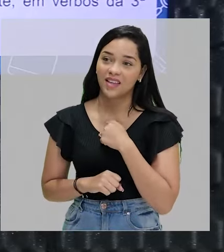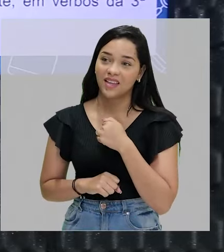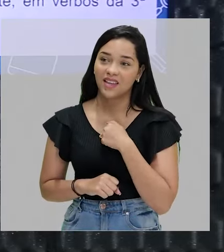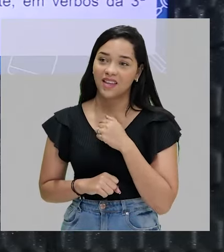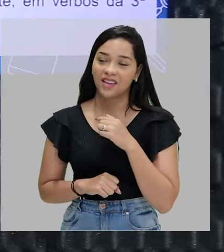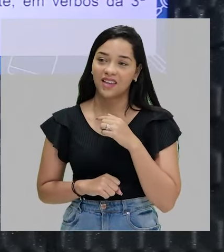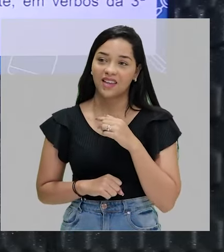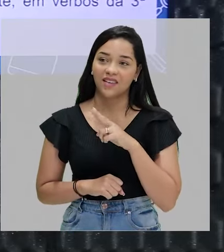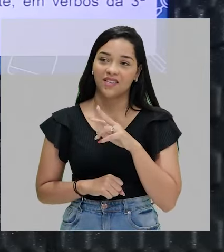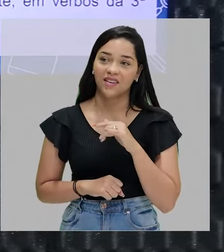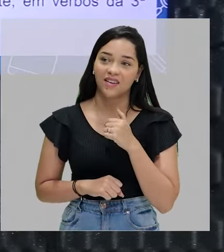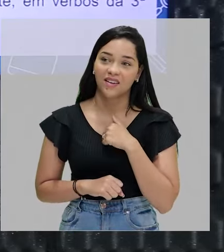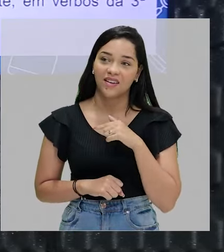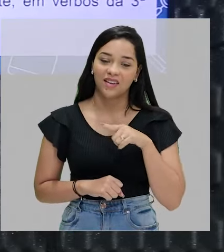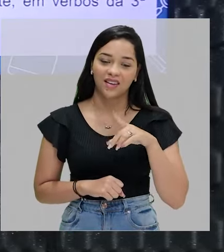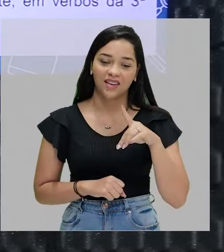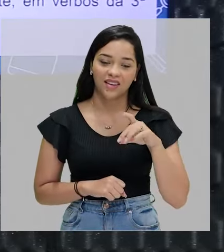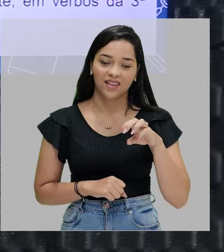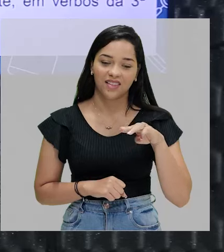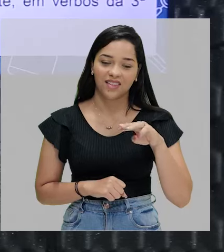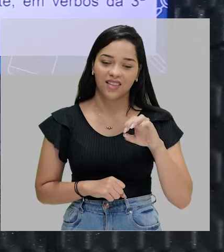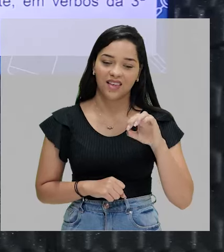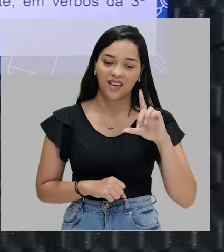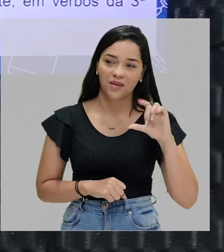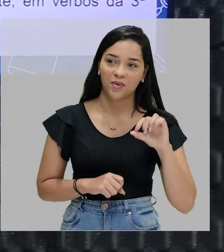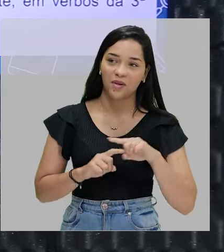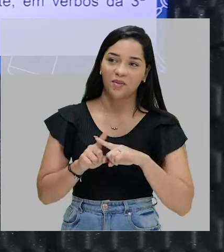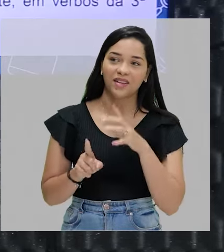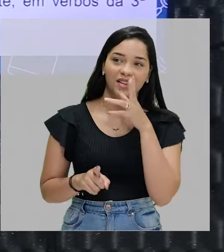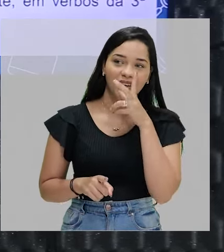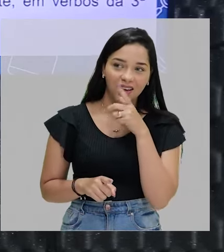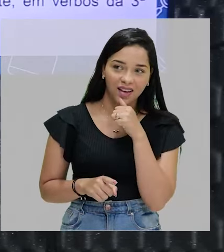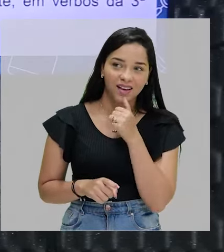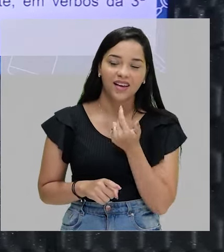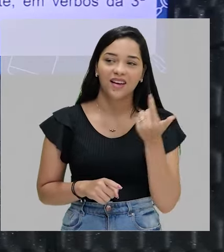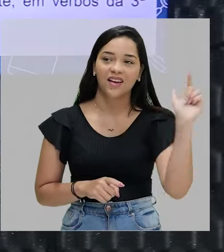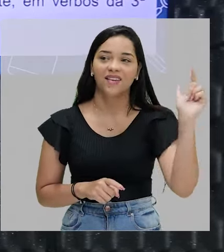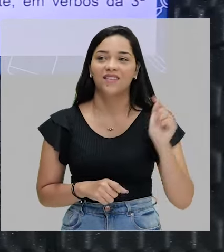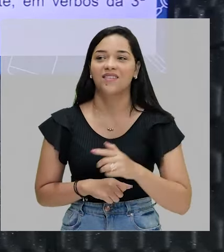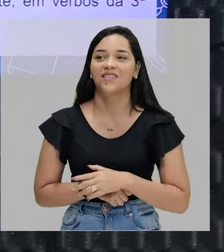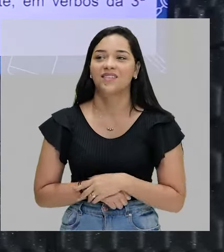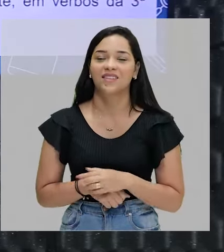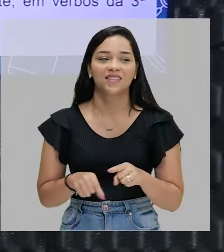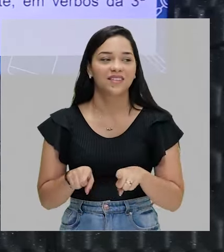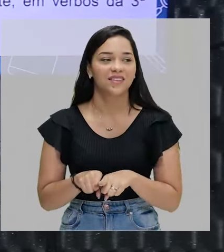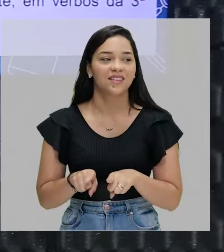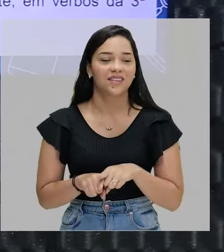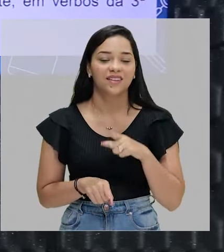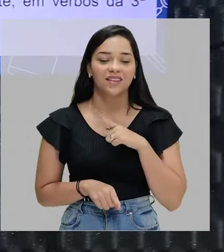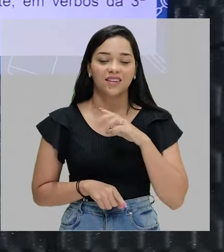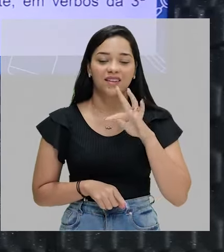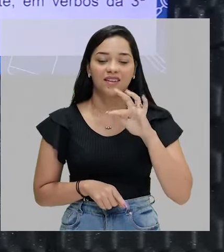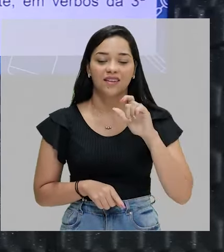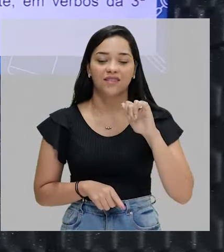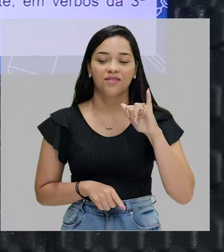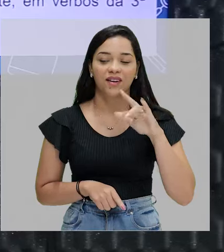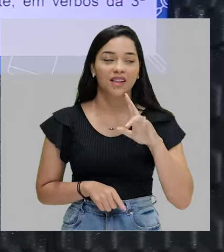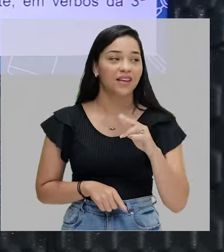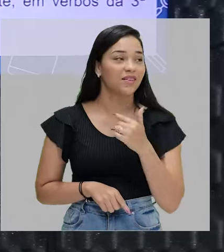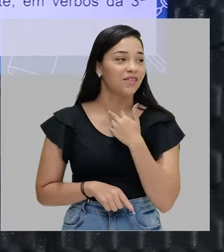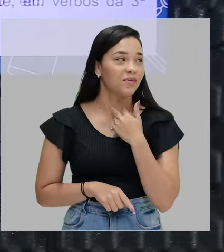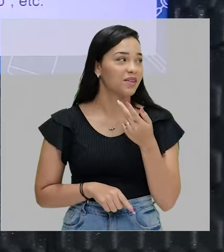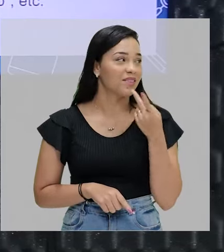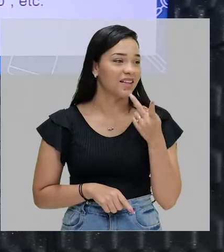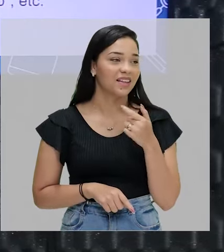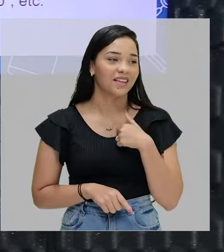o Cebolinha vai dizer, eu demolo, mas aí é demorar, é rotacismo, é outra coisa. E falir? Eu não vou dizer